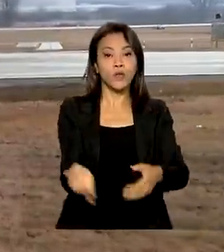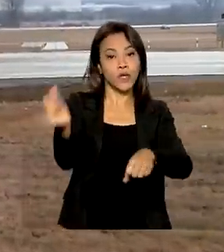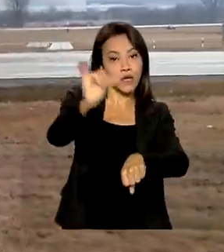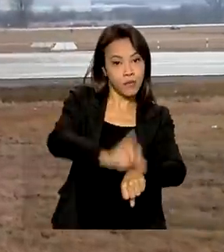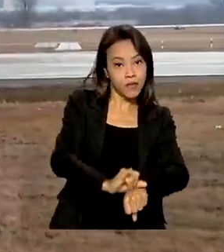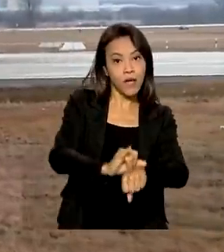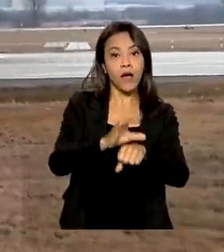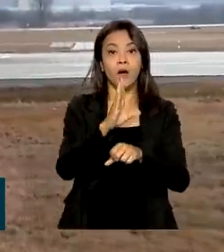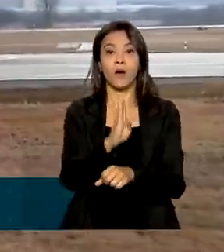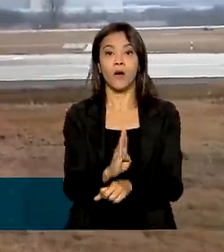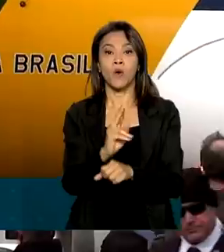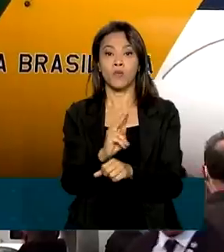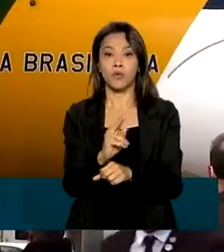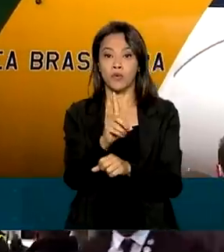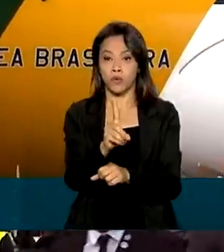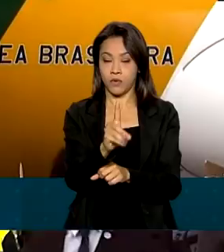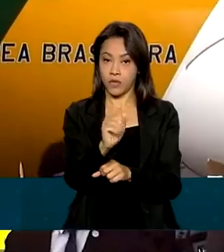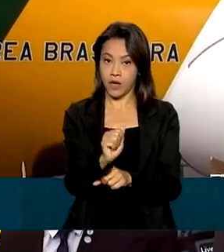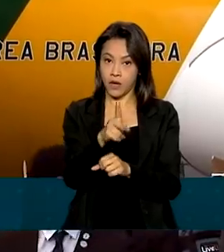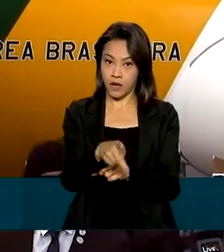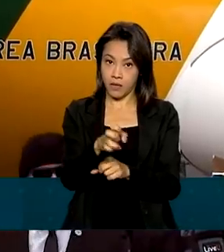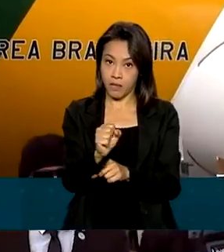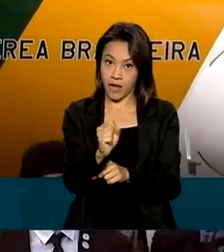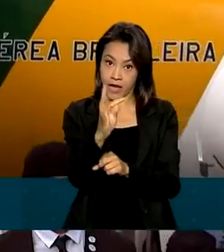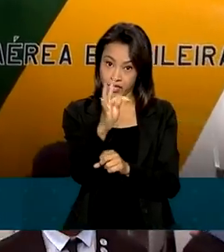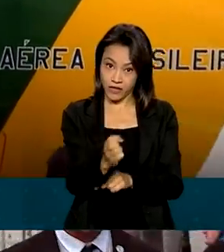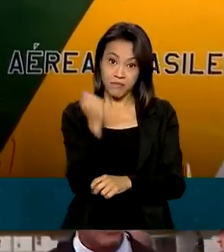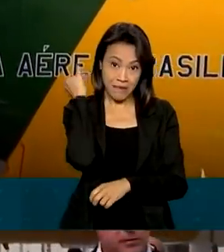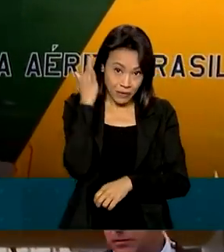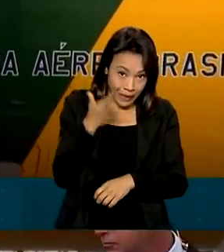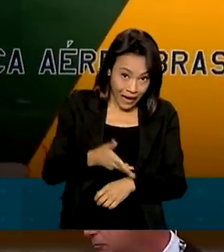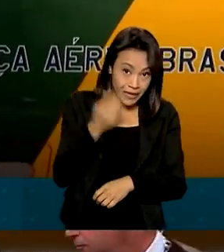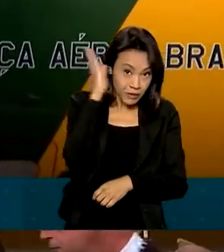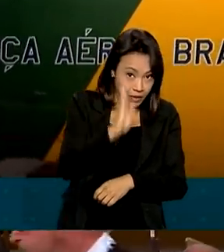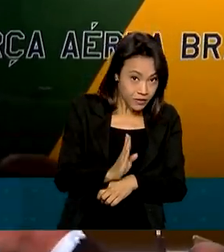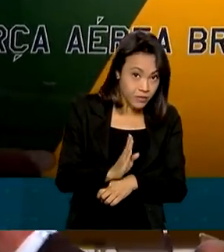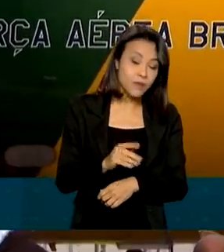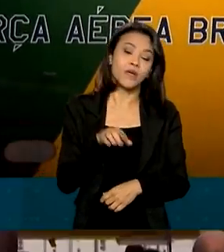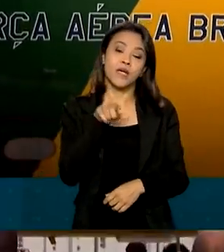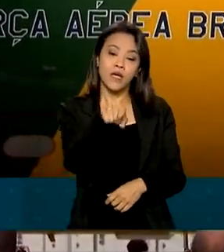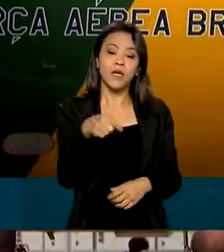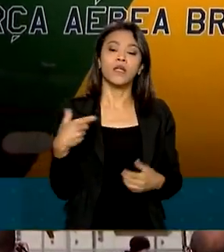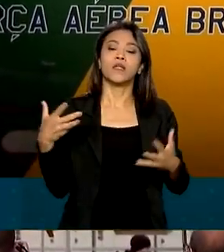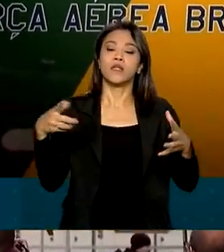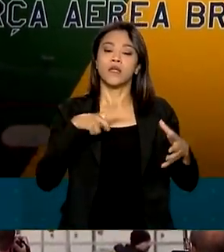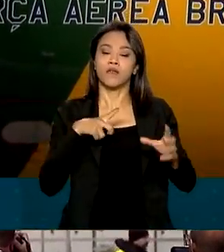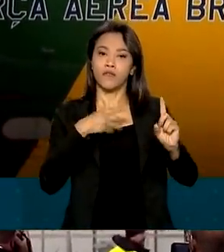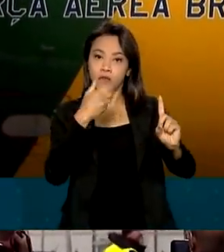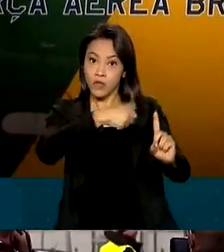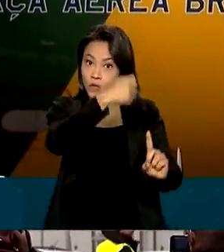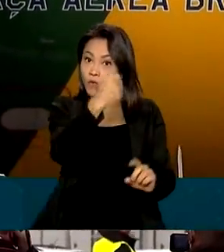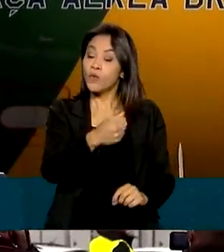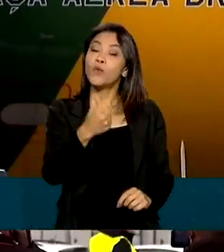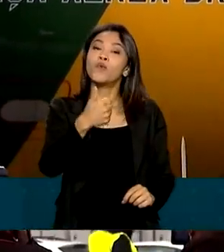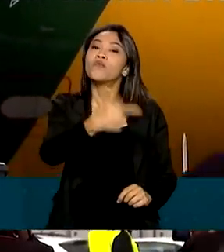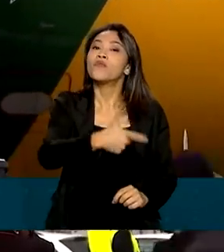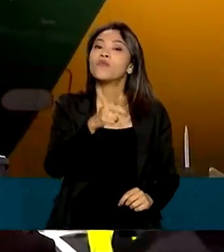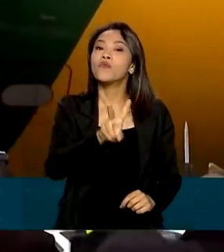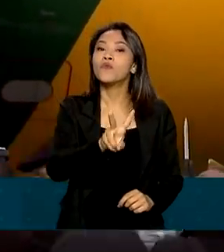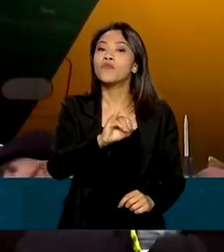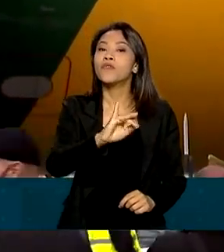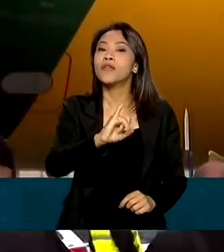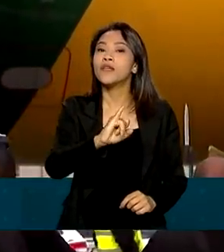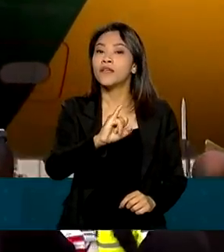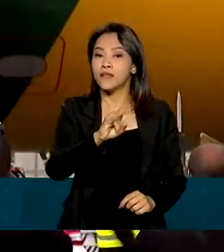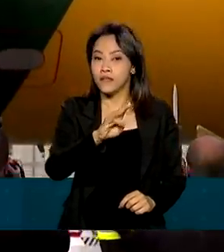Budapeste, pela manhã, madrugada, aqui no Brasil. No aeroporto, Jair Bolsonaro foi recebido pelo vice-primeiro-ministro. De lá,